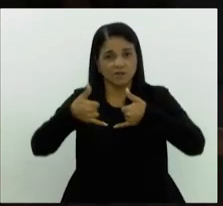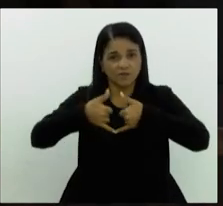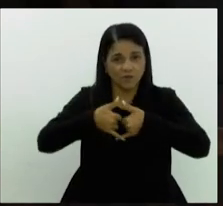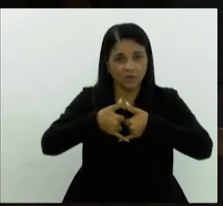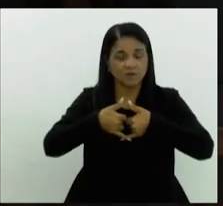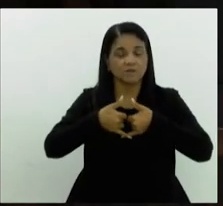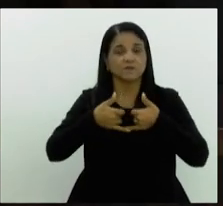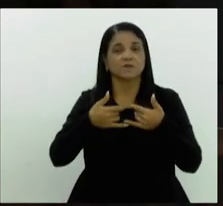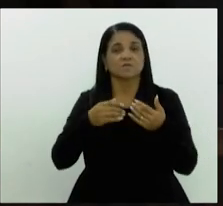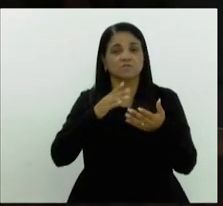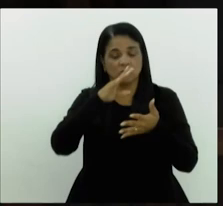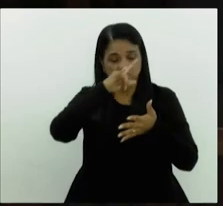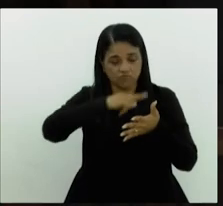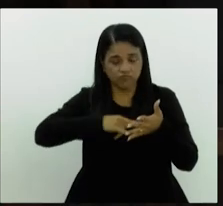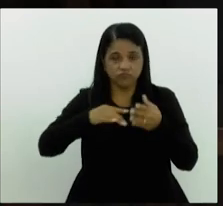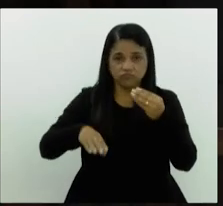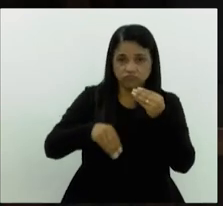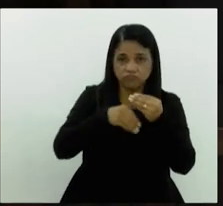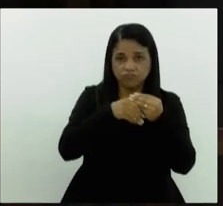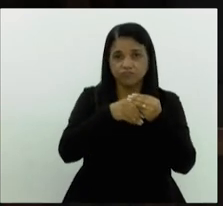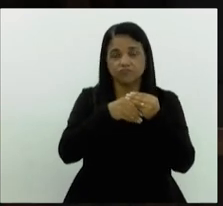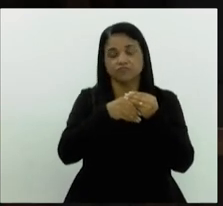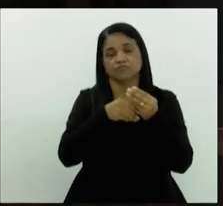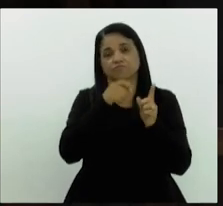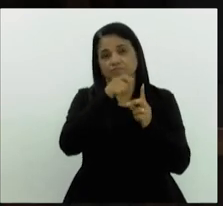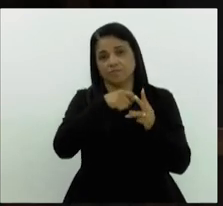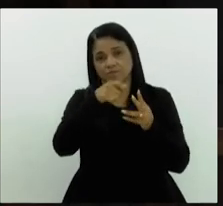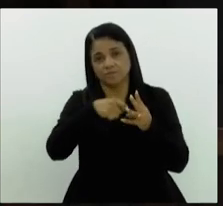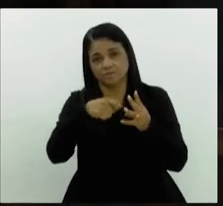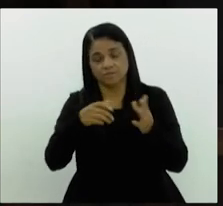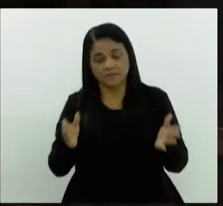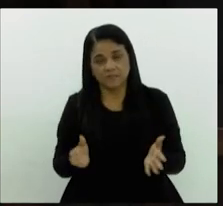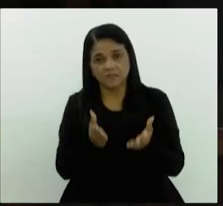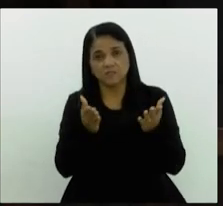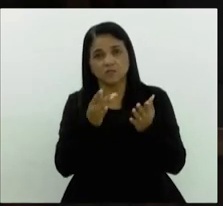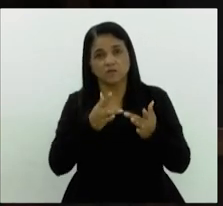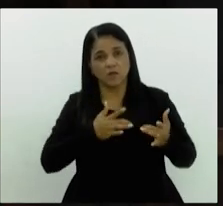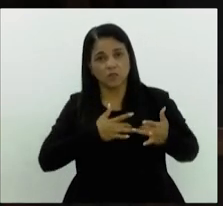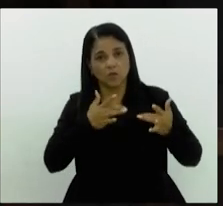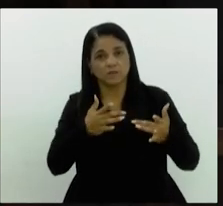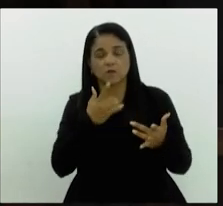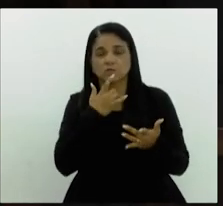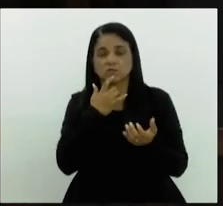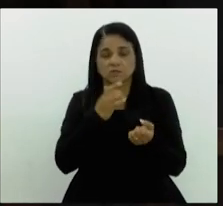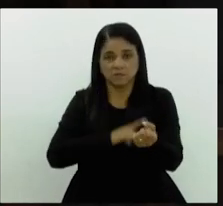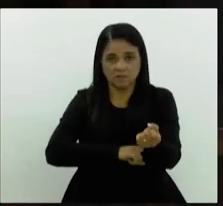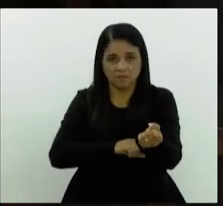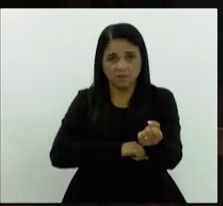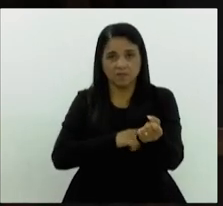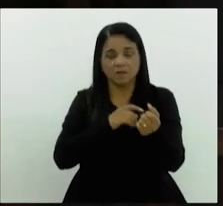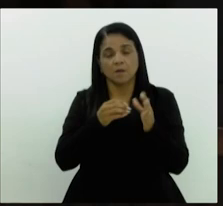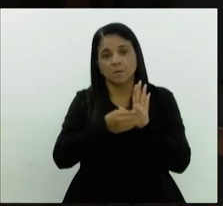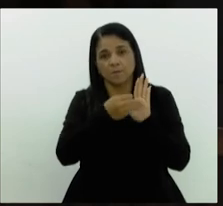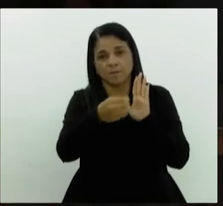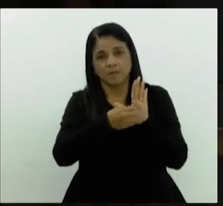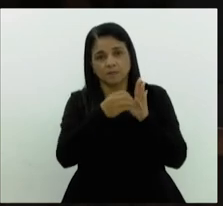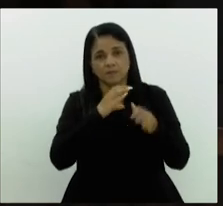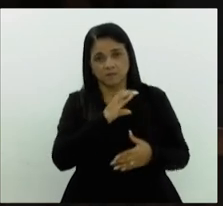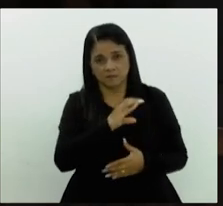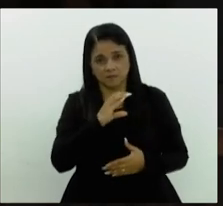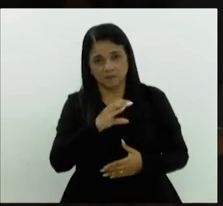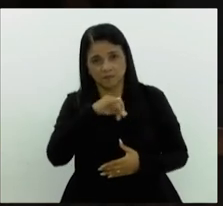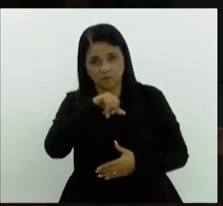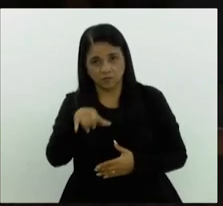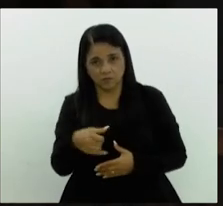suas faturas mensais que incentivem a doação de sangue. Pendendo de parecer das comissões de Constituição e